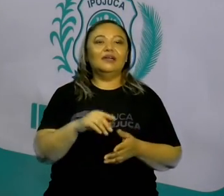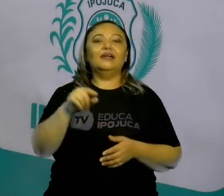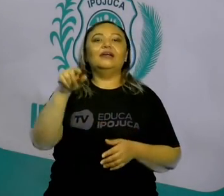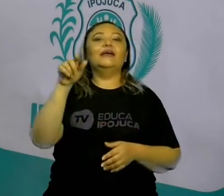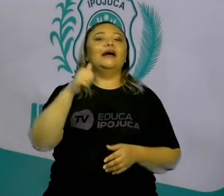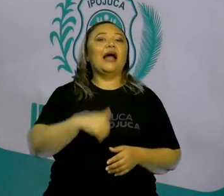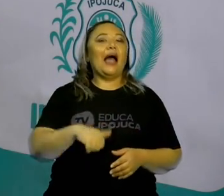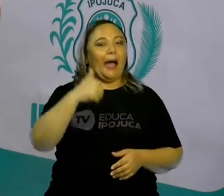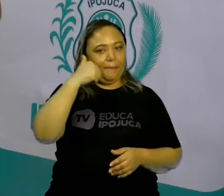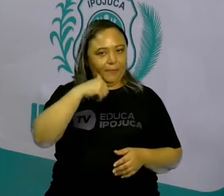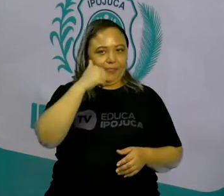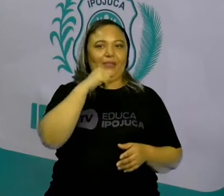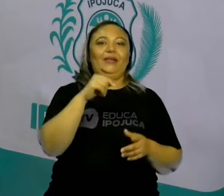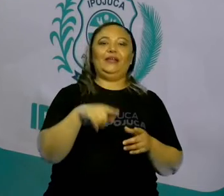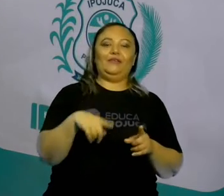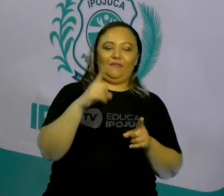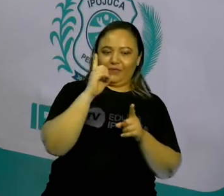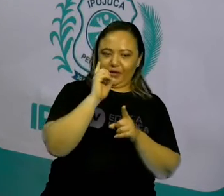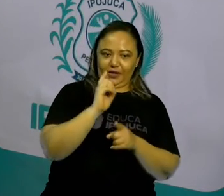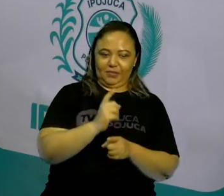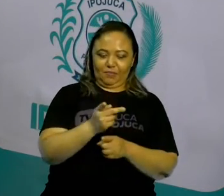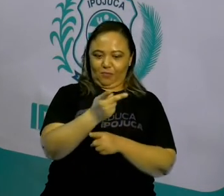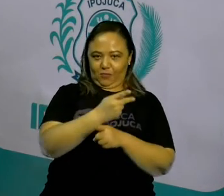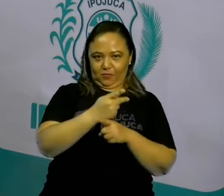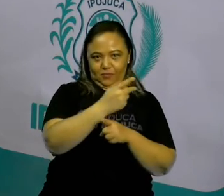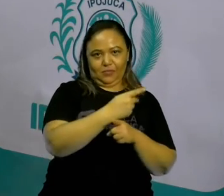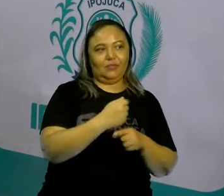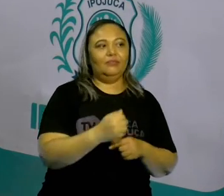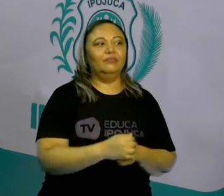Julieta é a próxima a responder. Pois é.